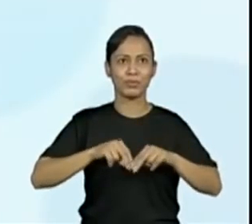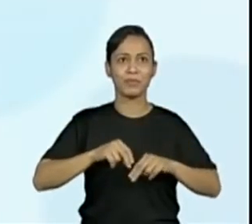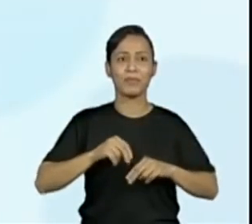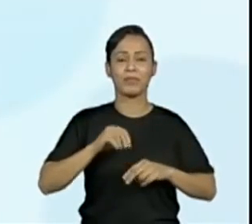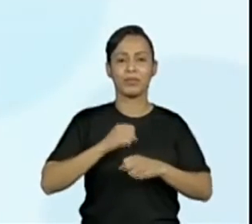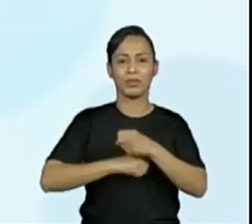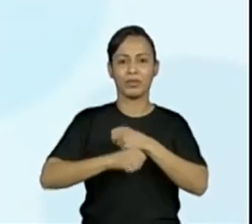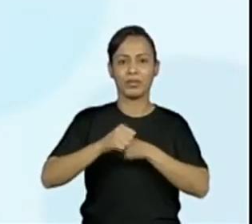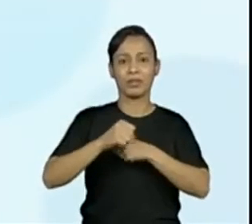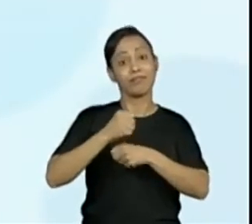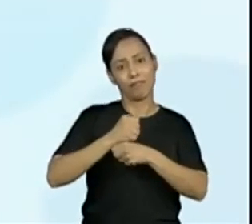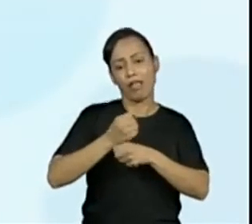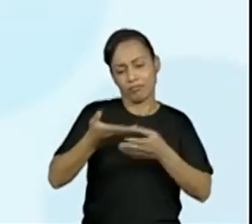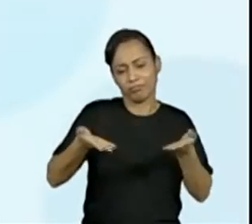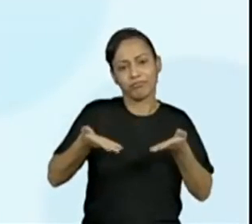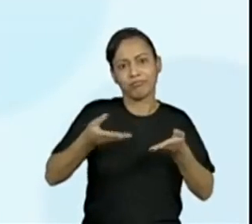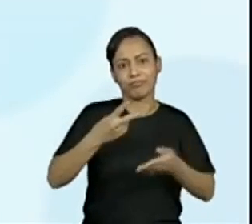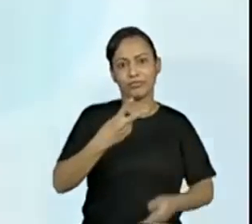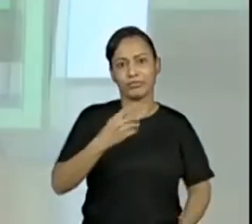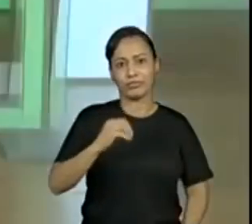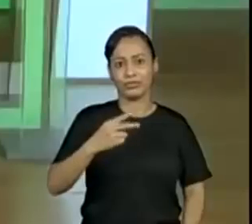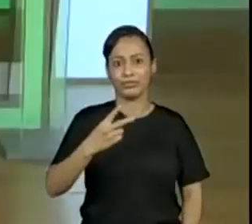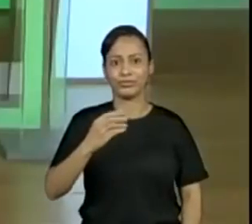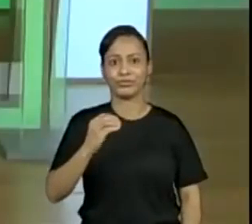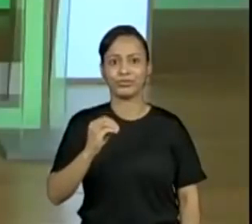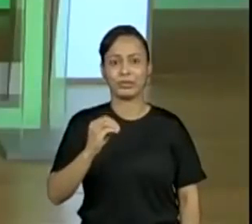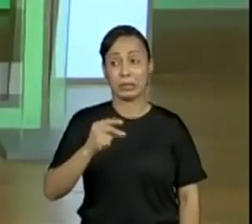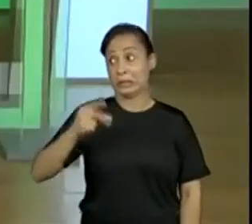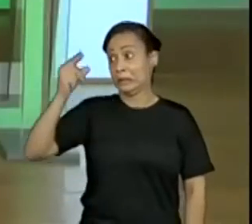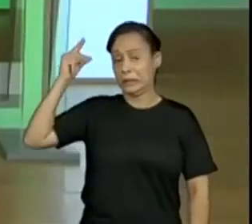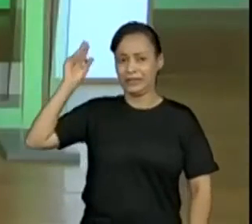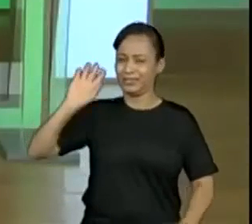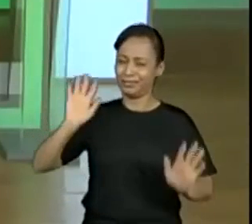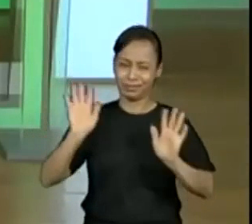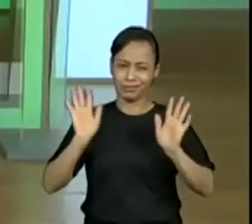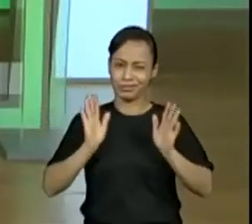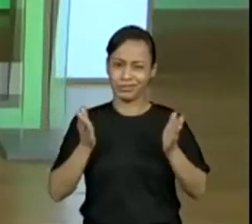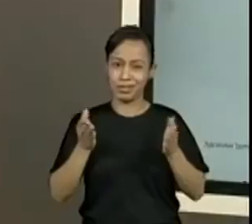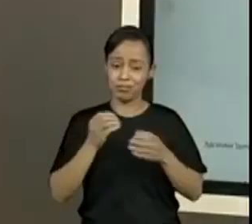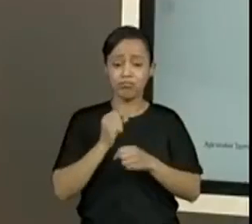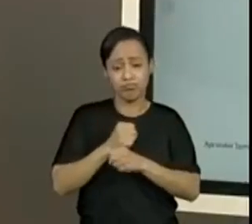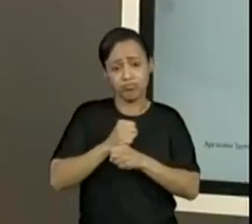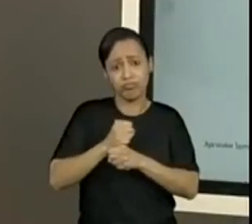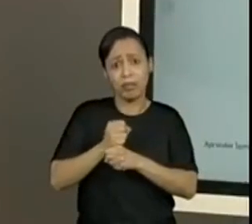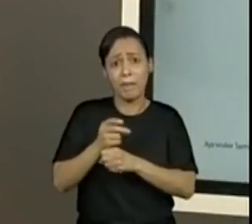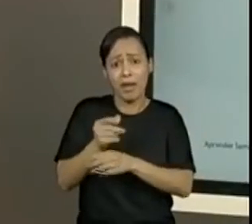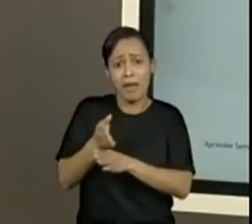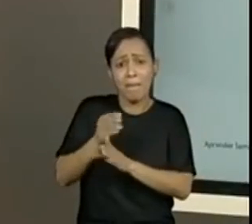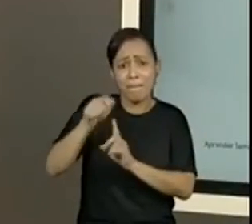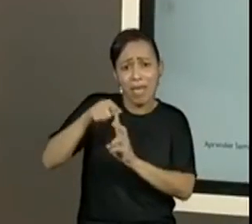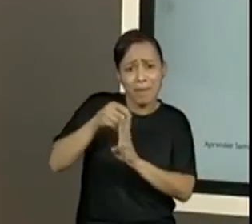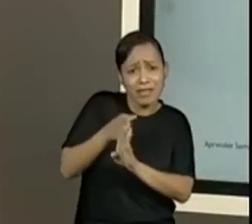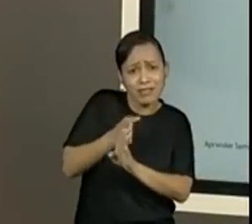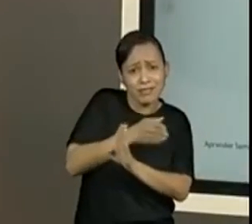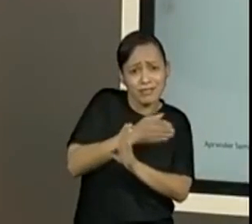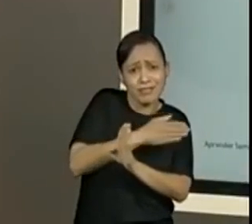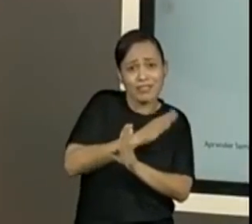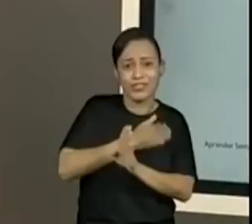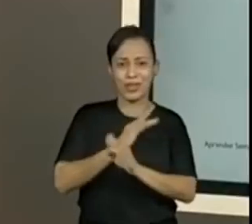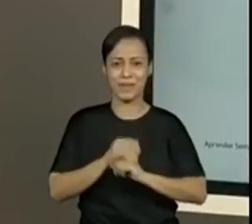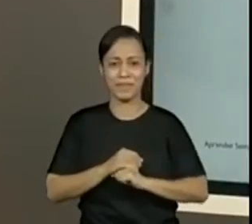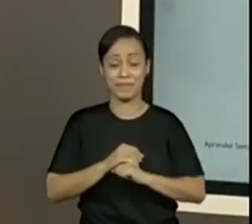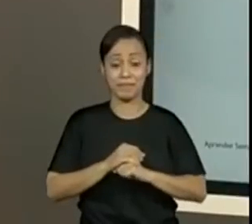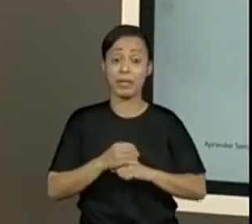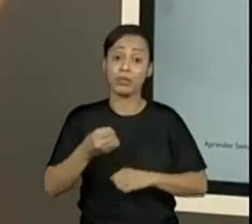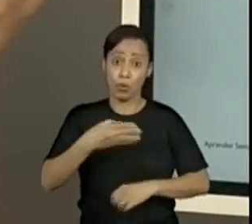notícia até que recente. É, não faz muito tempo não. É uma notícia que foi em 2020, ou seja, é desse ano. Mas